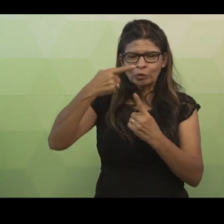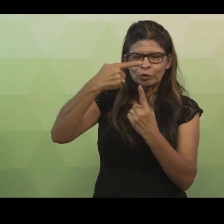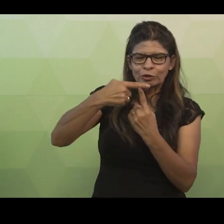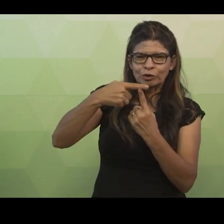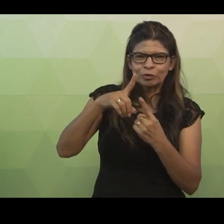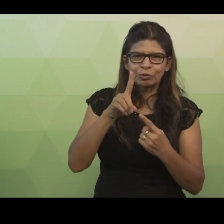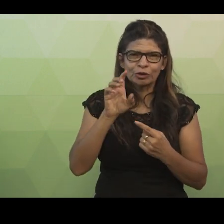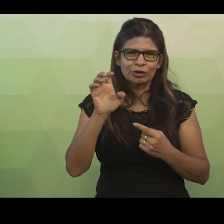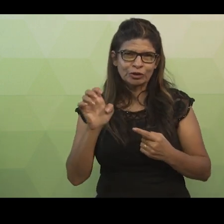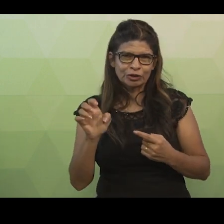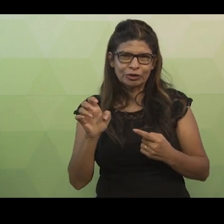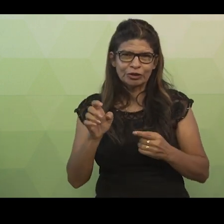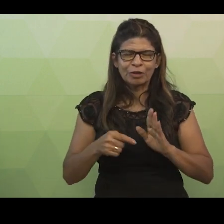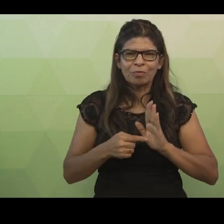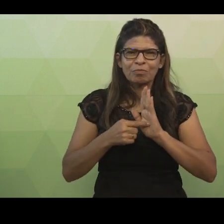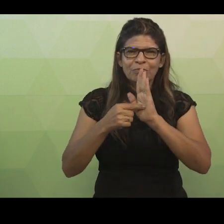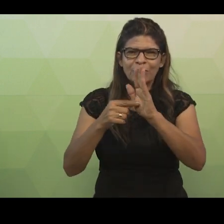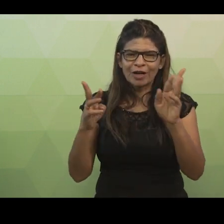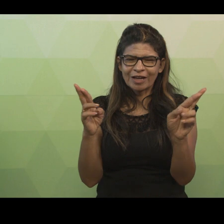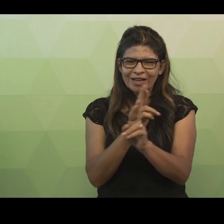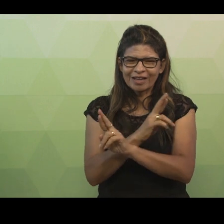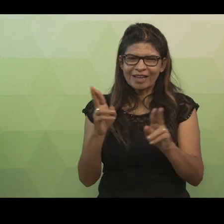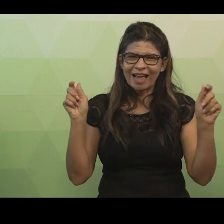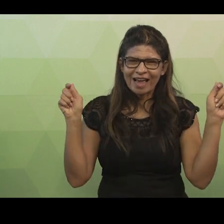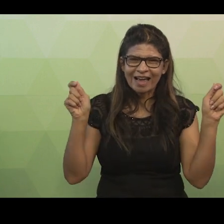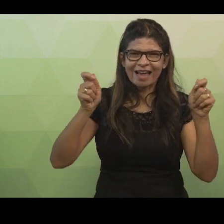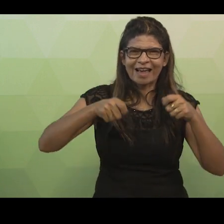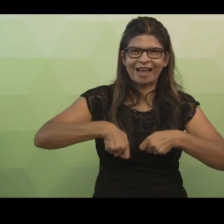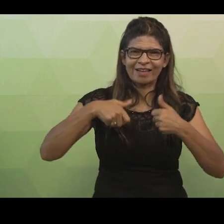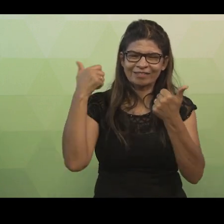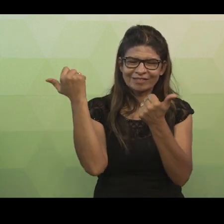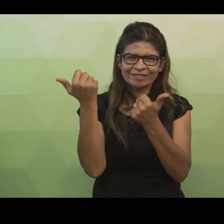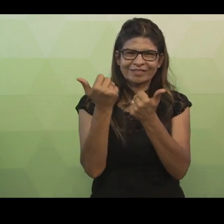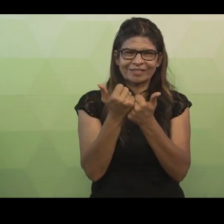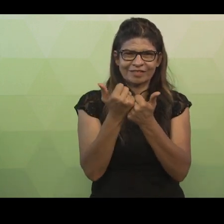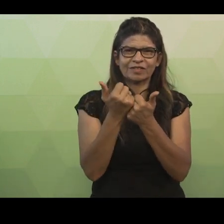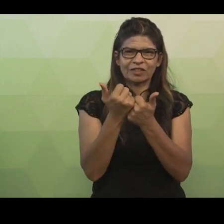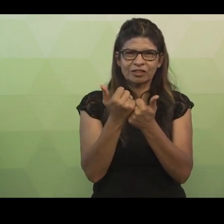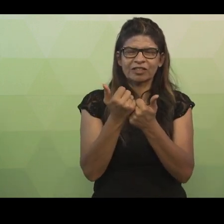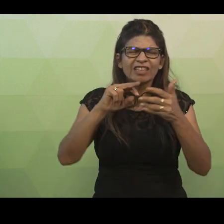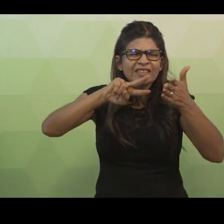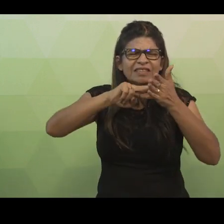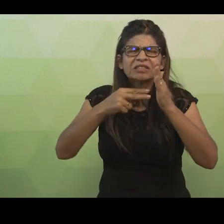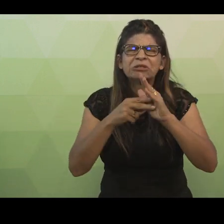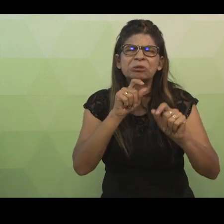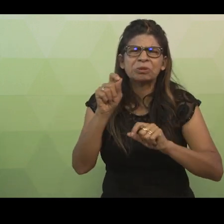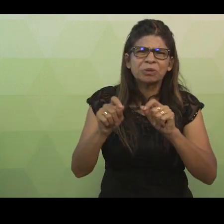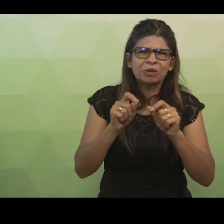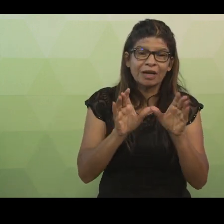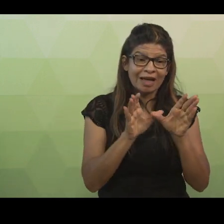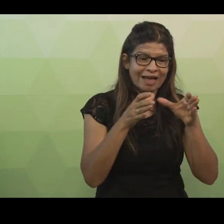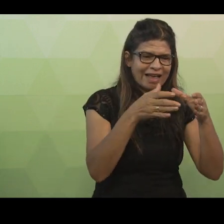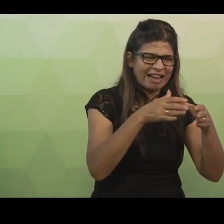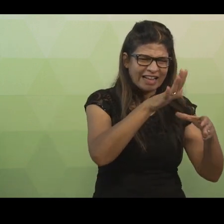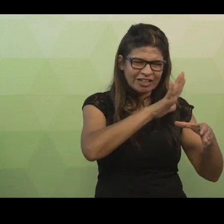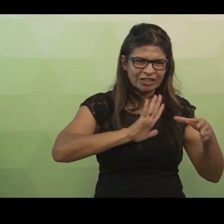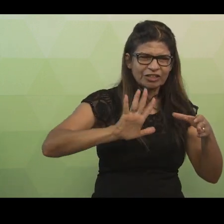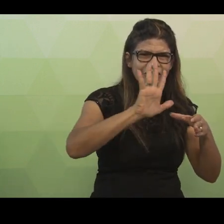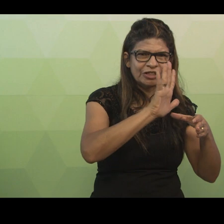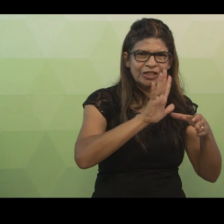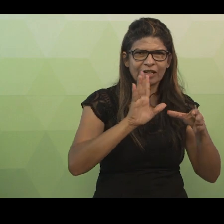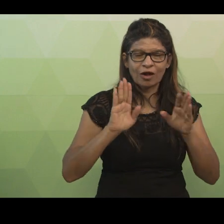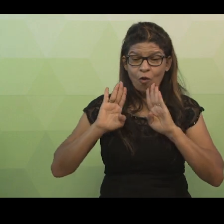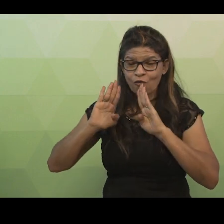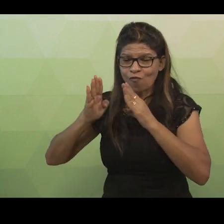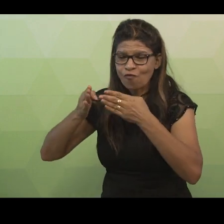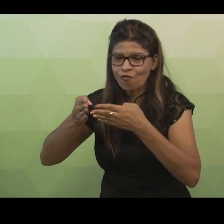que você defina relacionamentos com capacidade de substituição. Isso significa que tudo o que a classe geral pode fazer, as